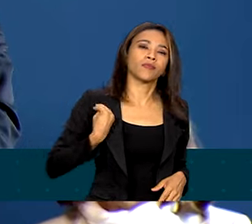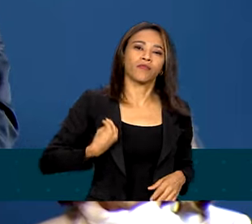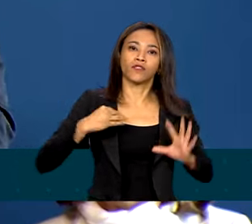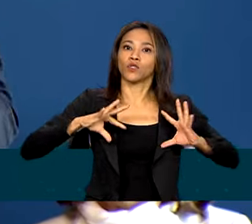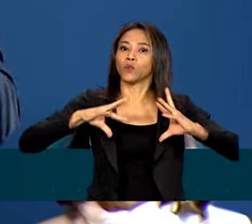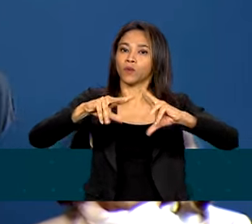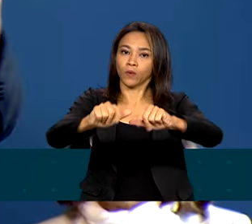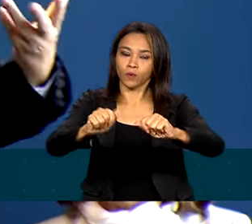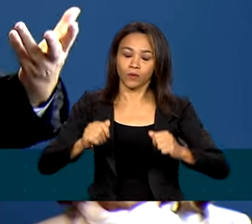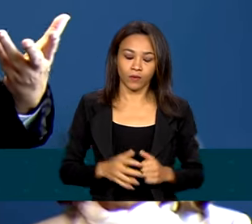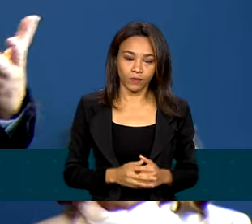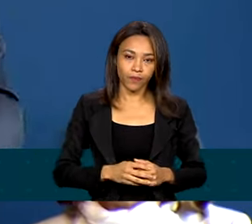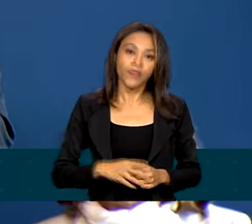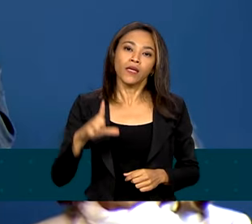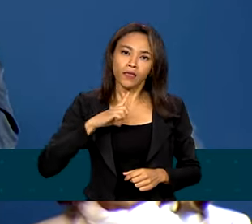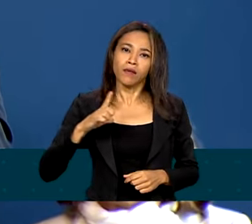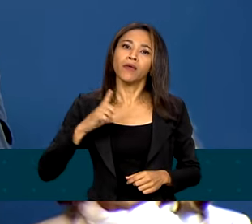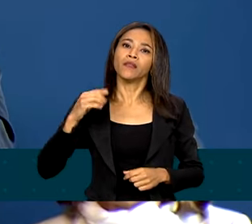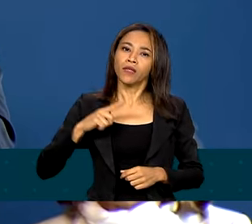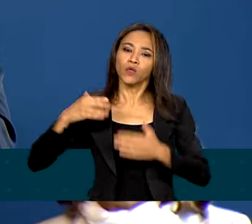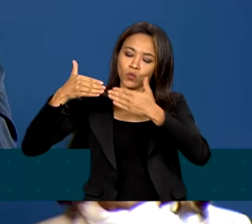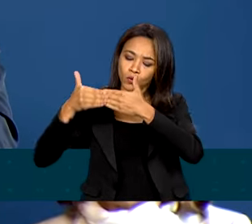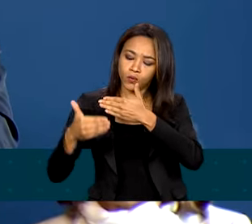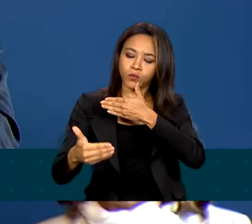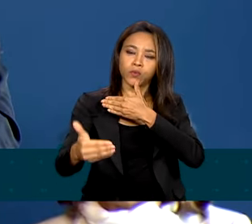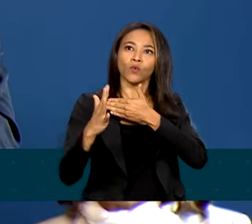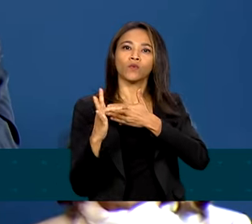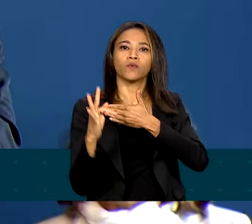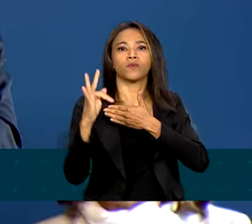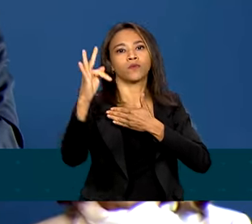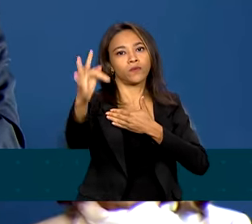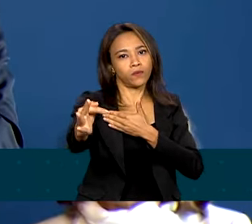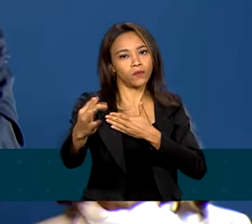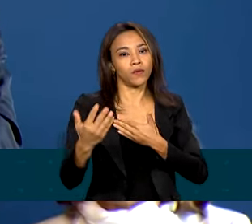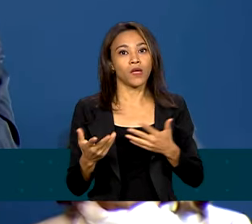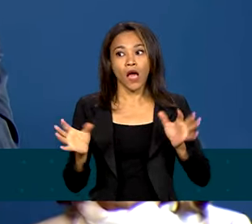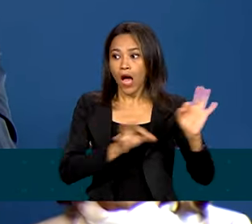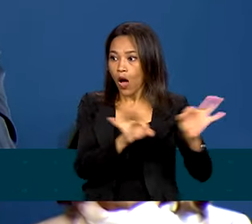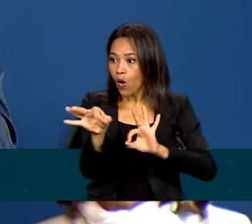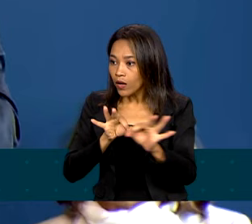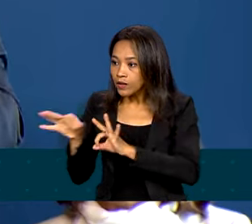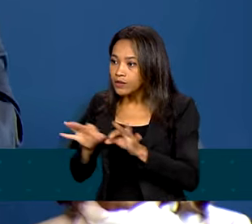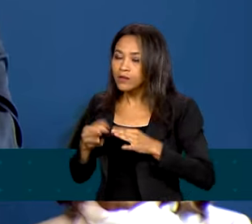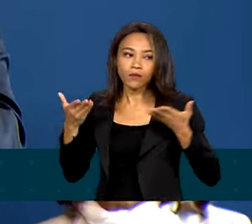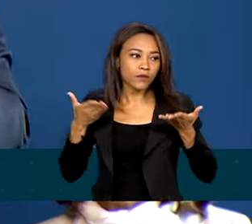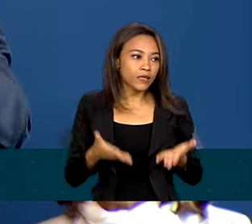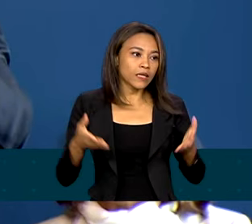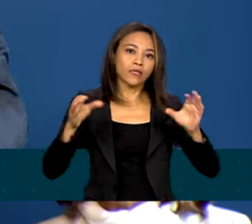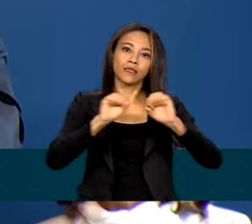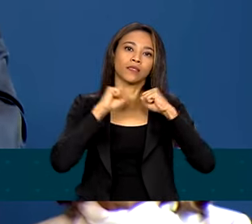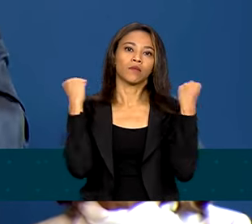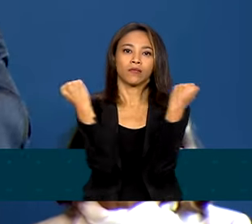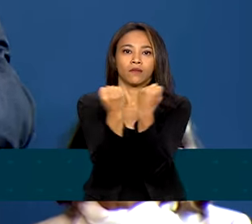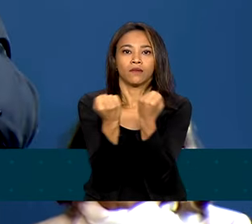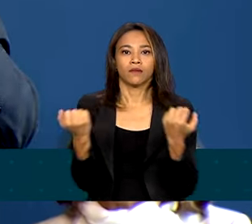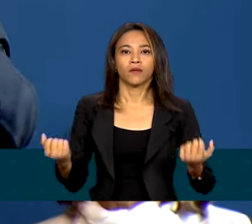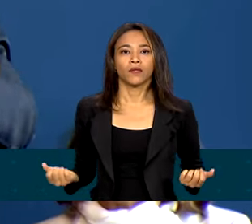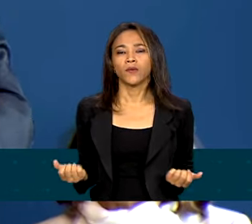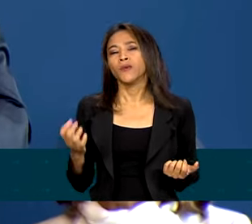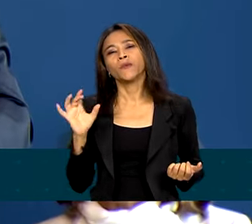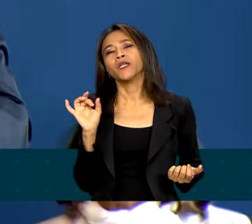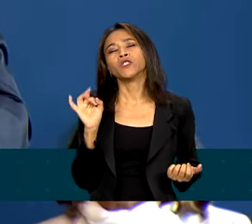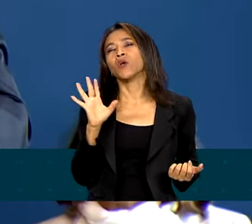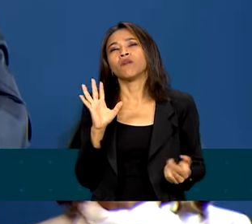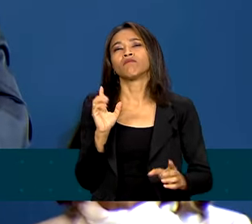todos. E há, sobretudo, o futuro. A realização de um seminário não pode ser apenas um